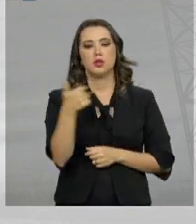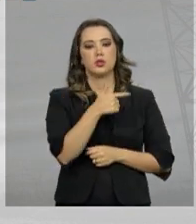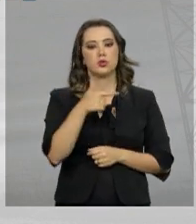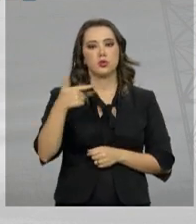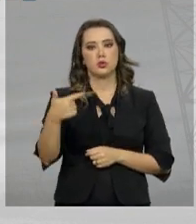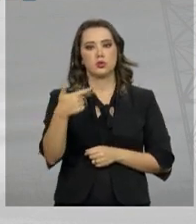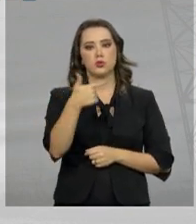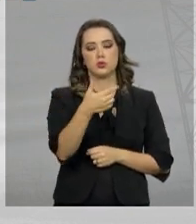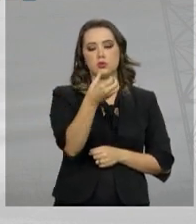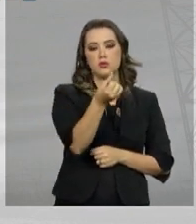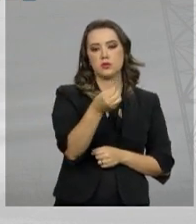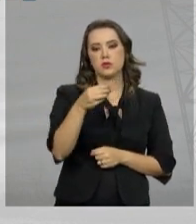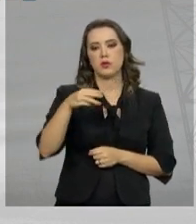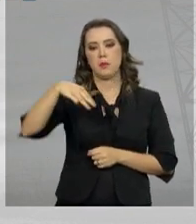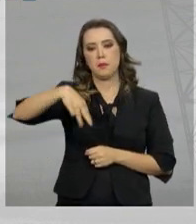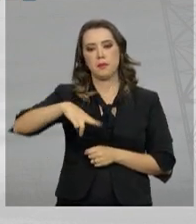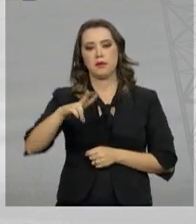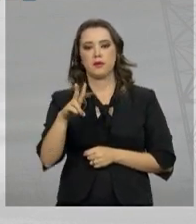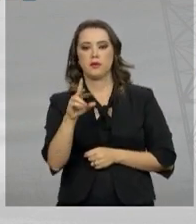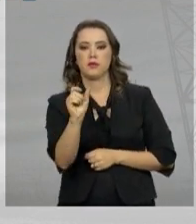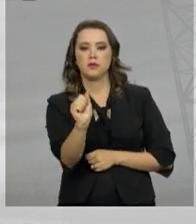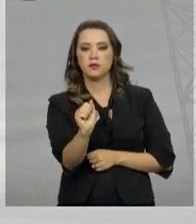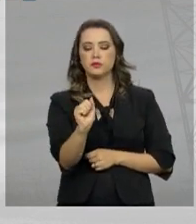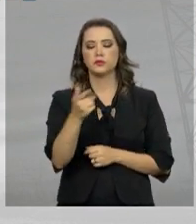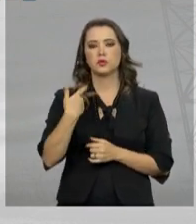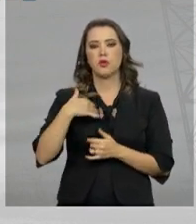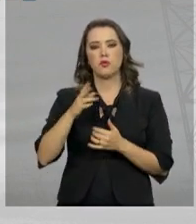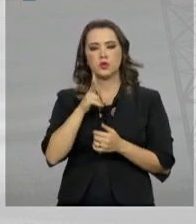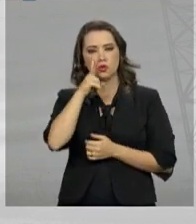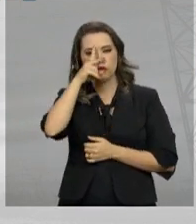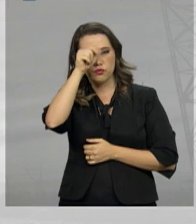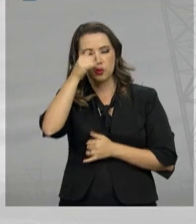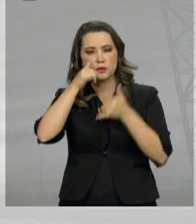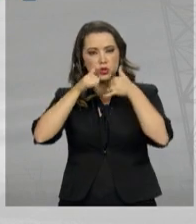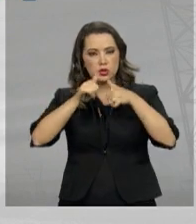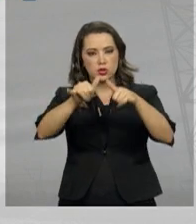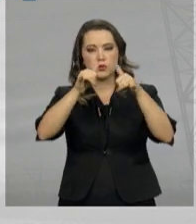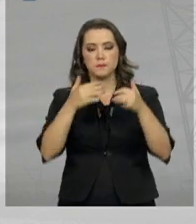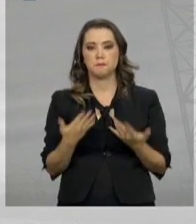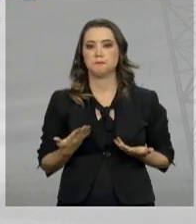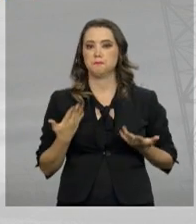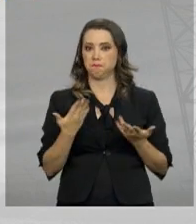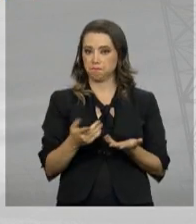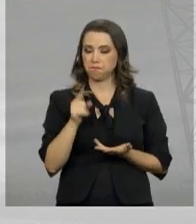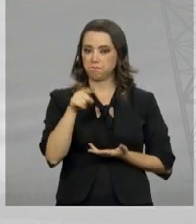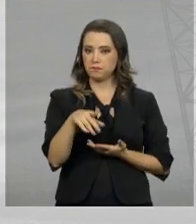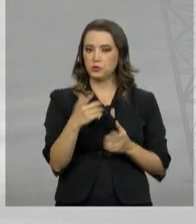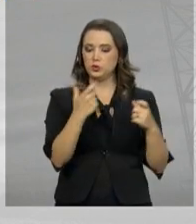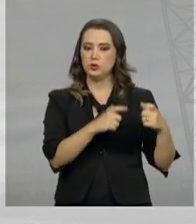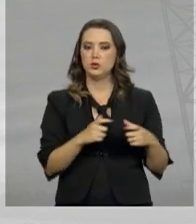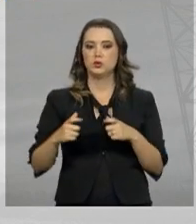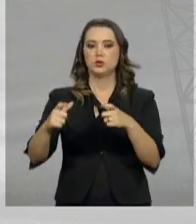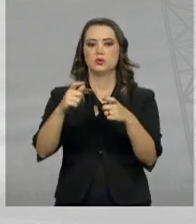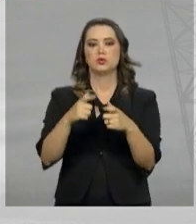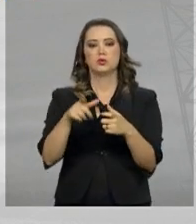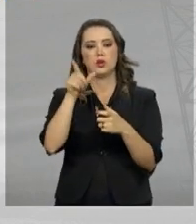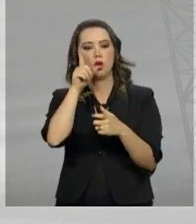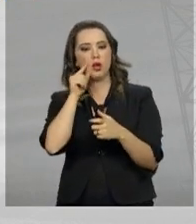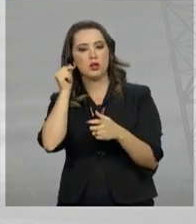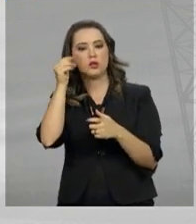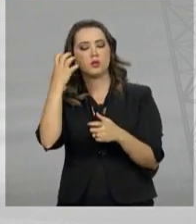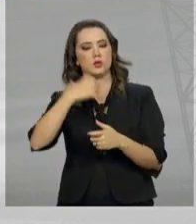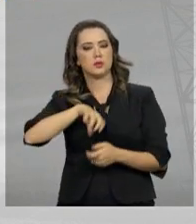megavolt amperes de potência de subestações. Os empreendimentos estão localizados em Alagoas,